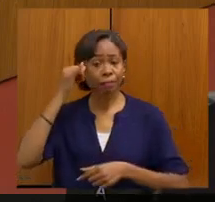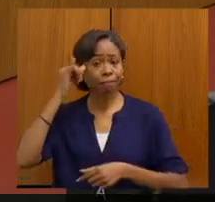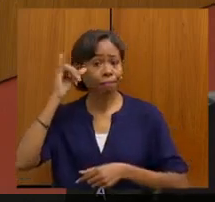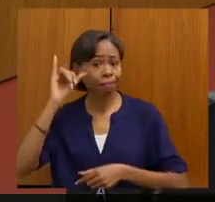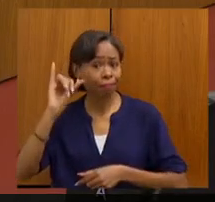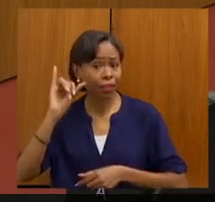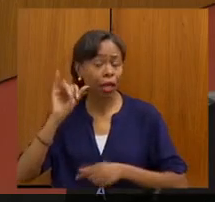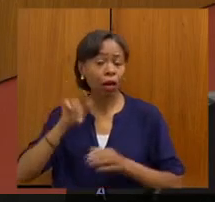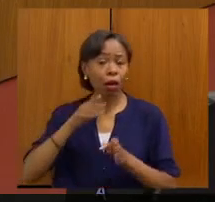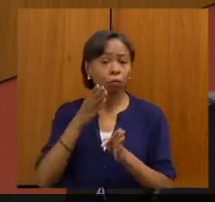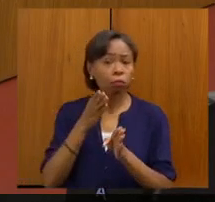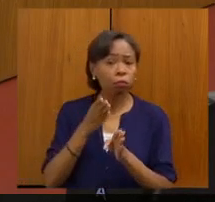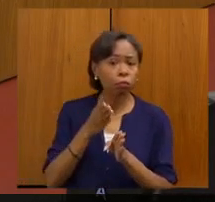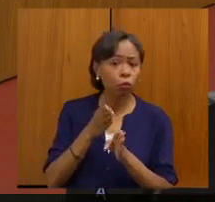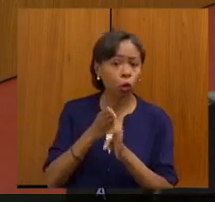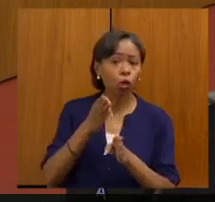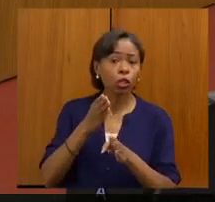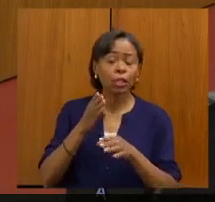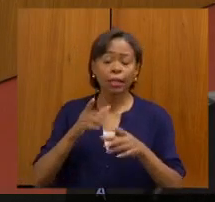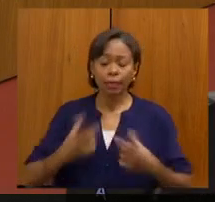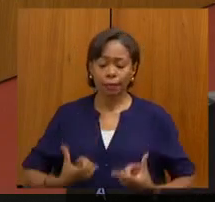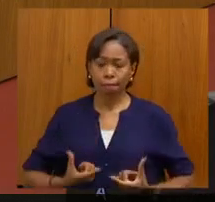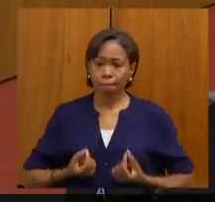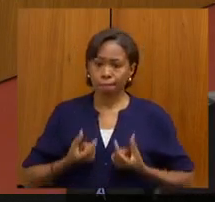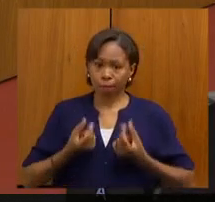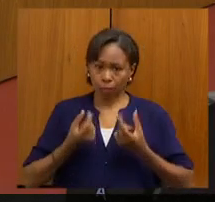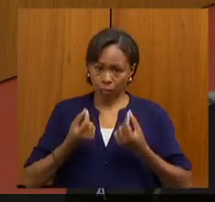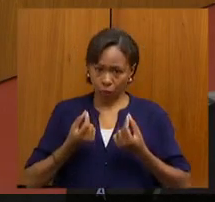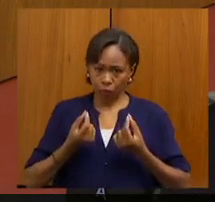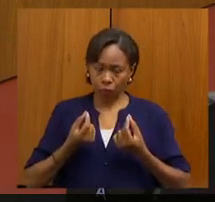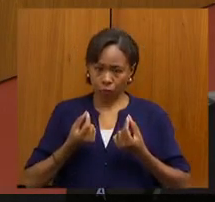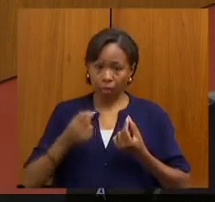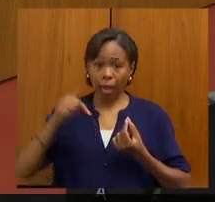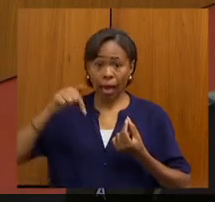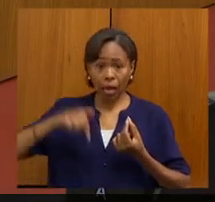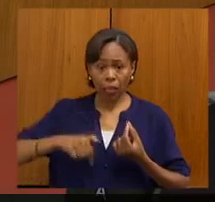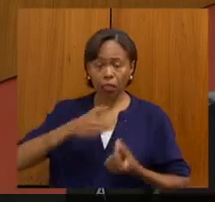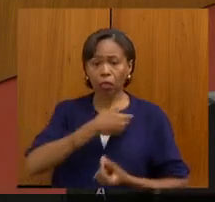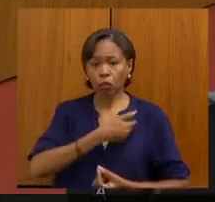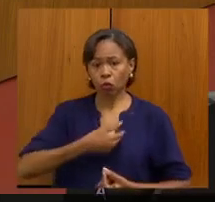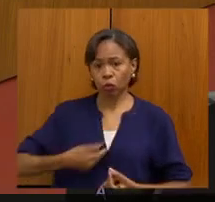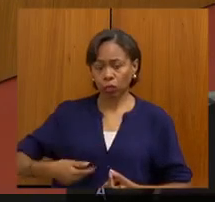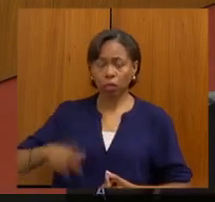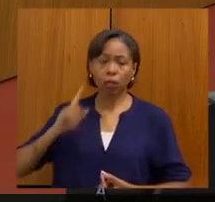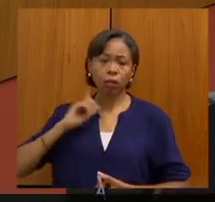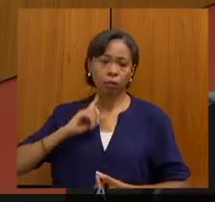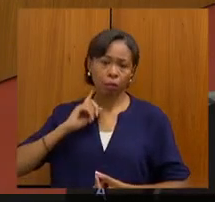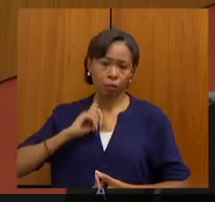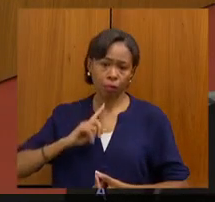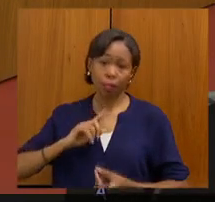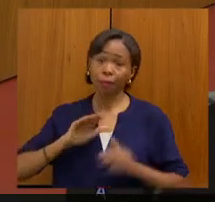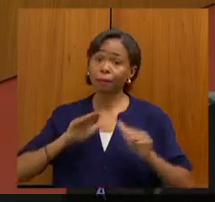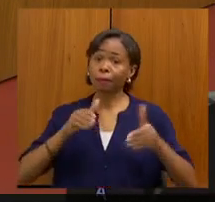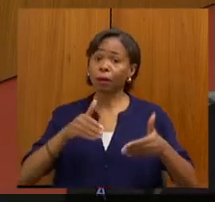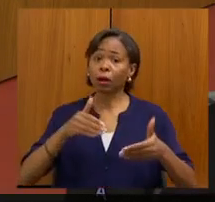malignas implementadas no Estado, em especial o atendimento direcionado à saúde do homem e da mulher.